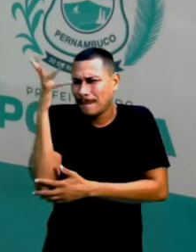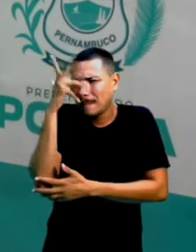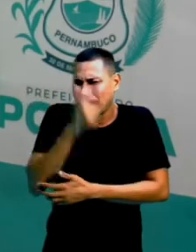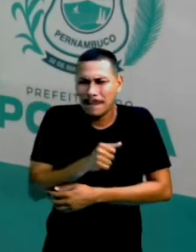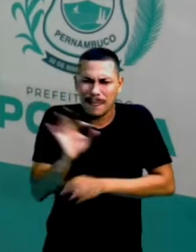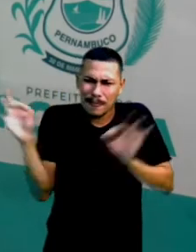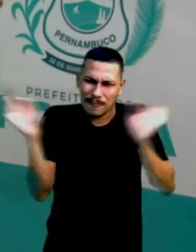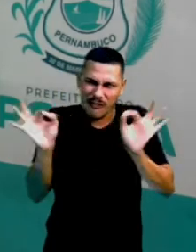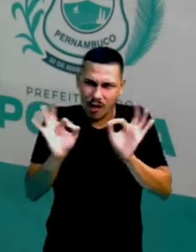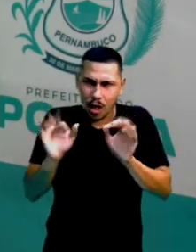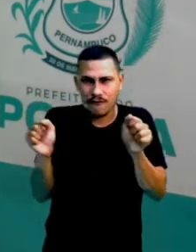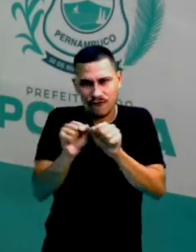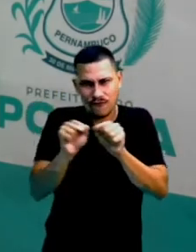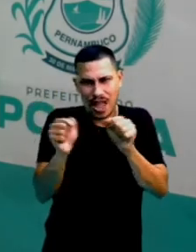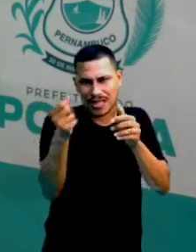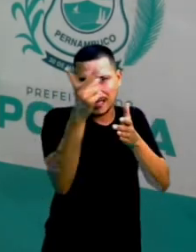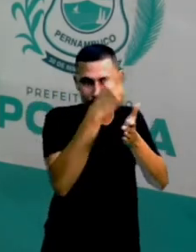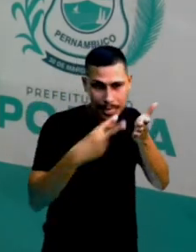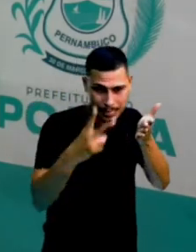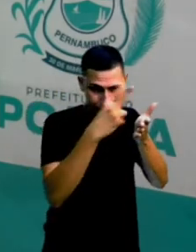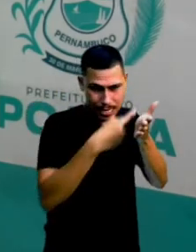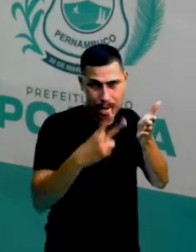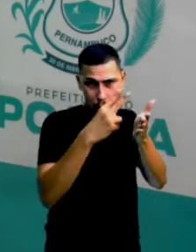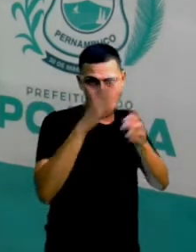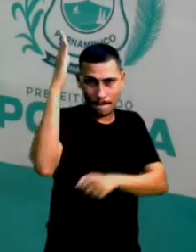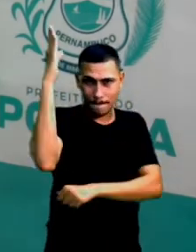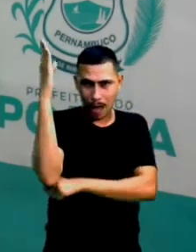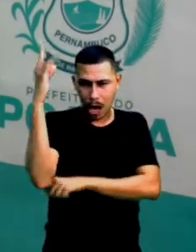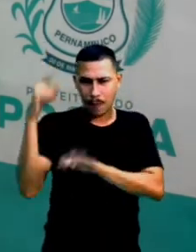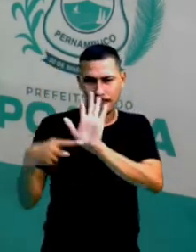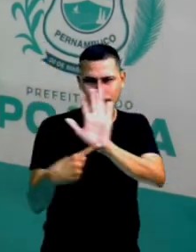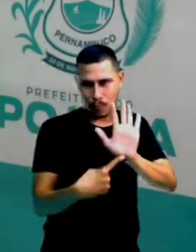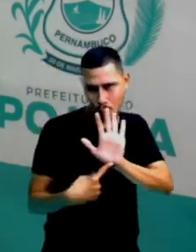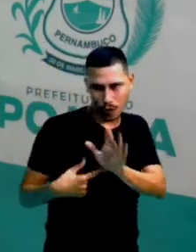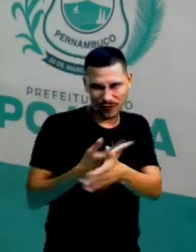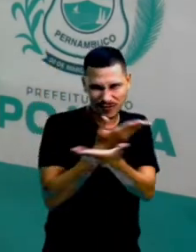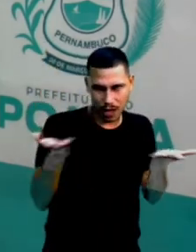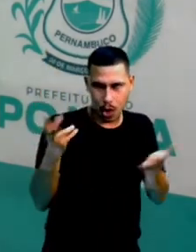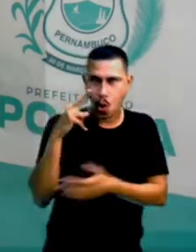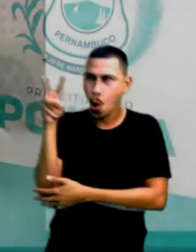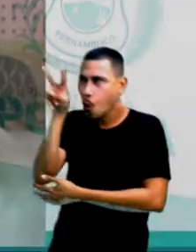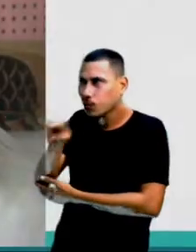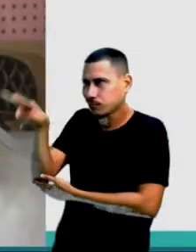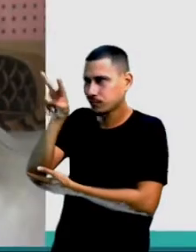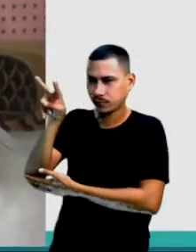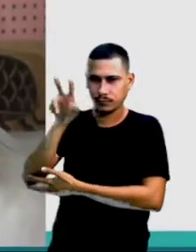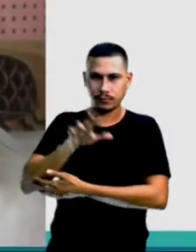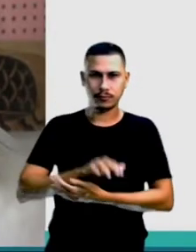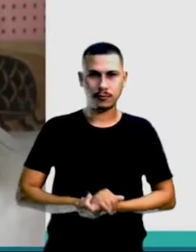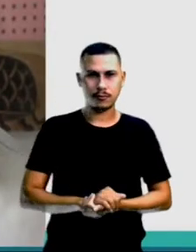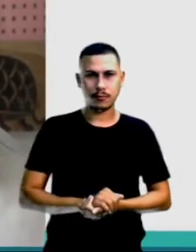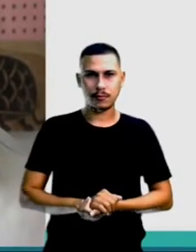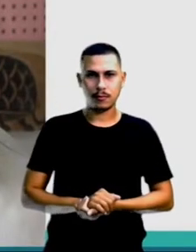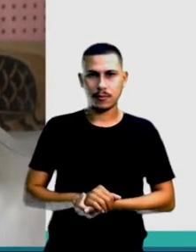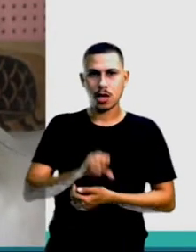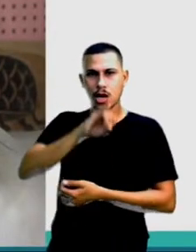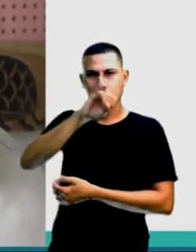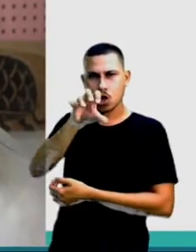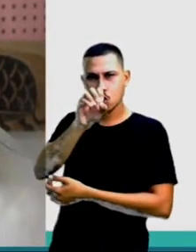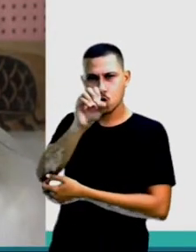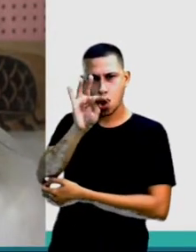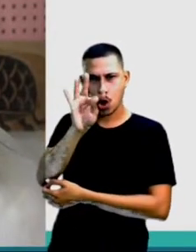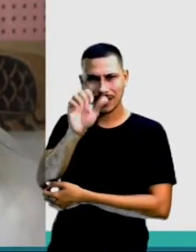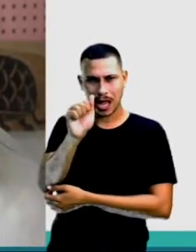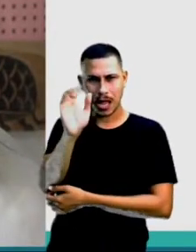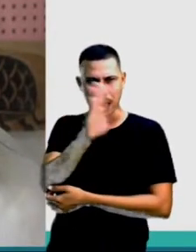maravilhoso Das gravuras incríveis Mostrar uma pra vocês aqui agora Inclusive Esse é ele O mestre J. Bosch Que